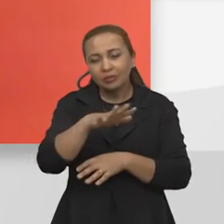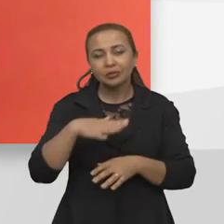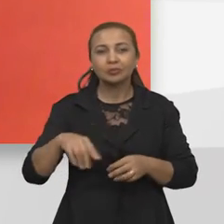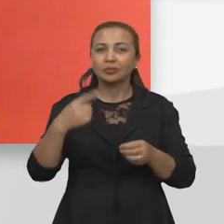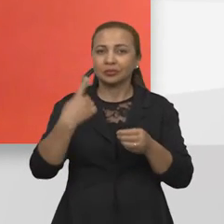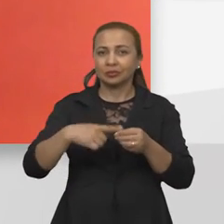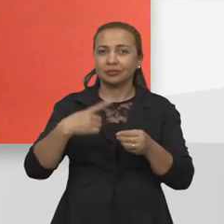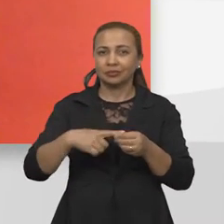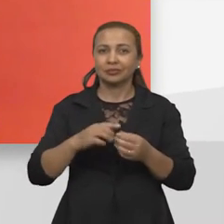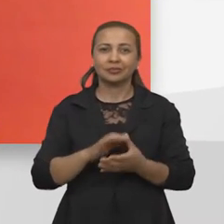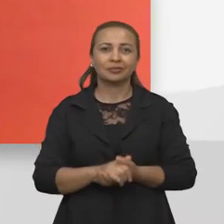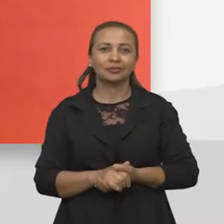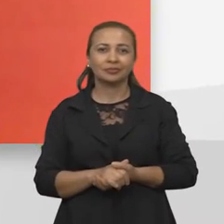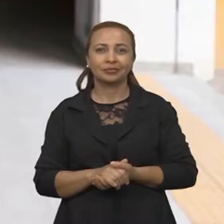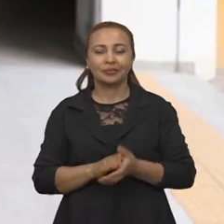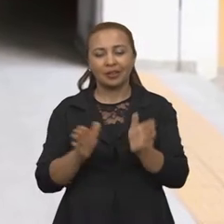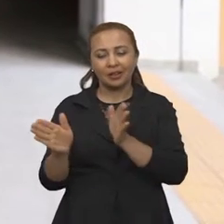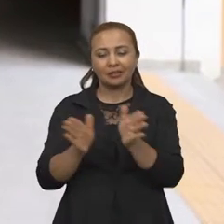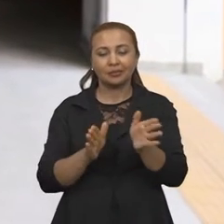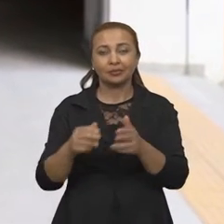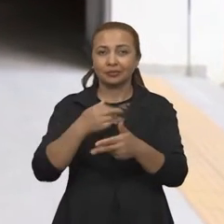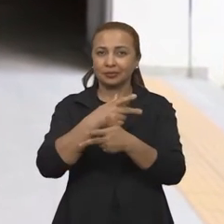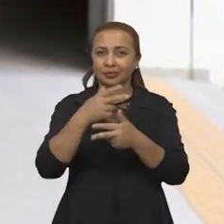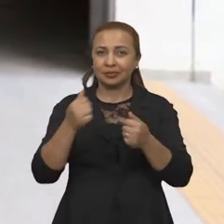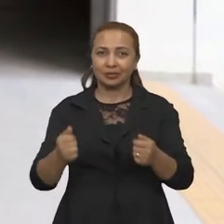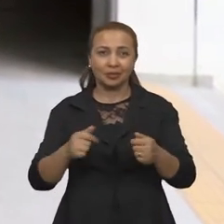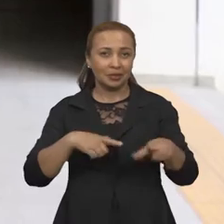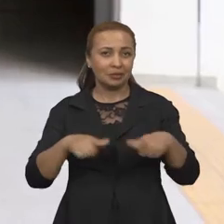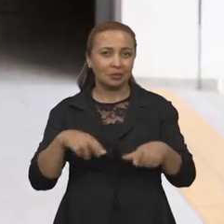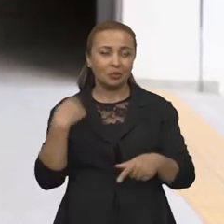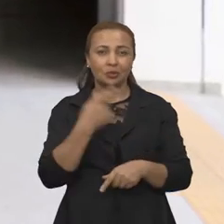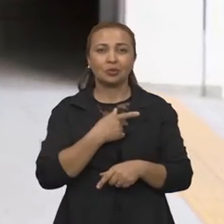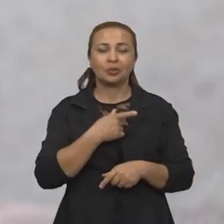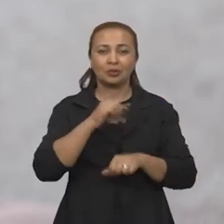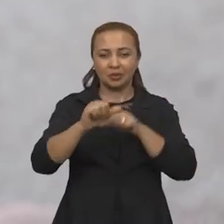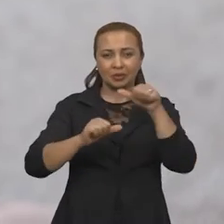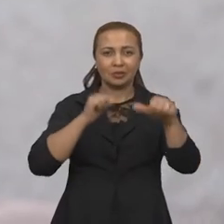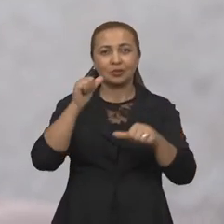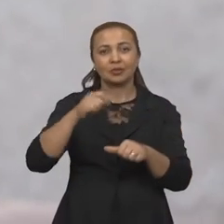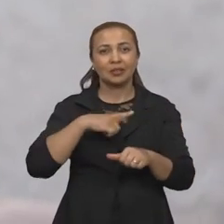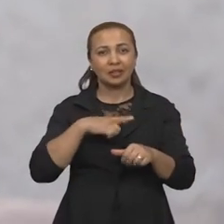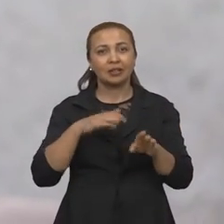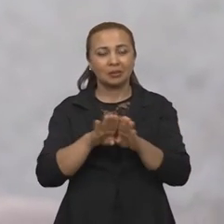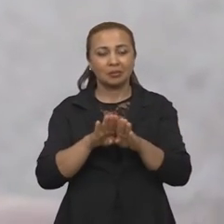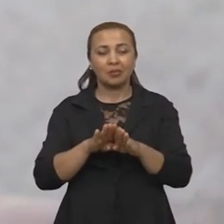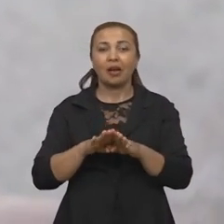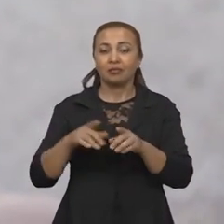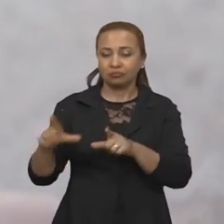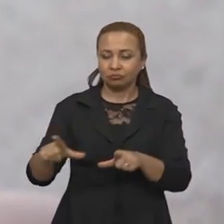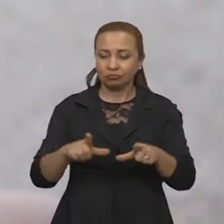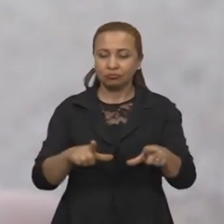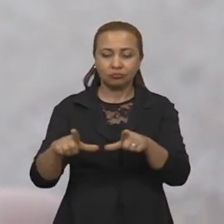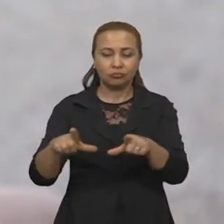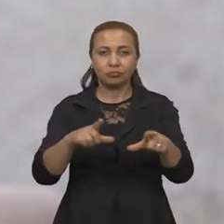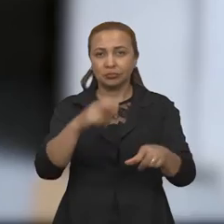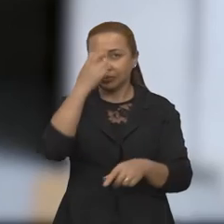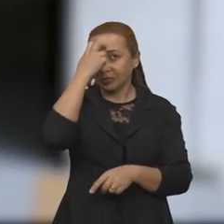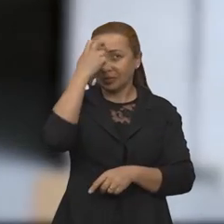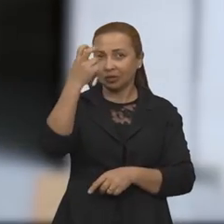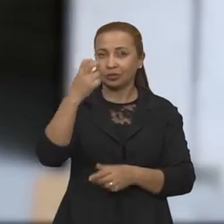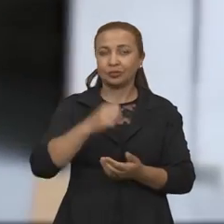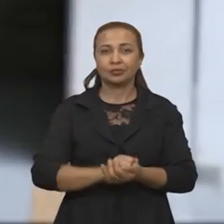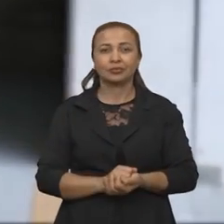do espaço urbano em cidades. Entre várias ações que nós estamos envolvendo, tem a ação do piso tátil inteligente.